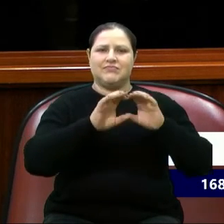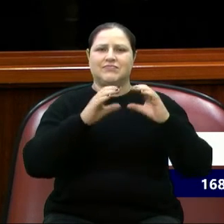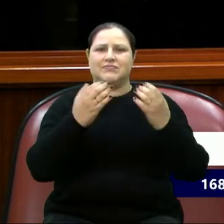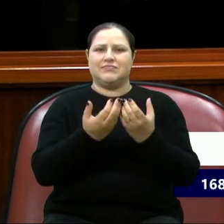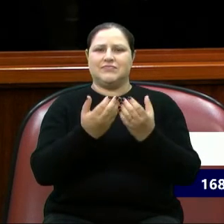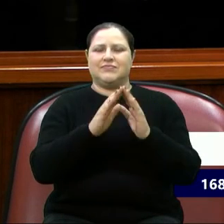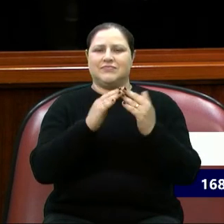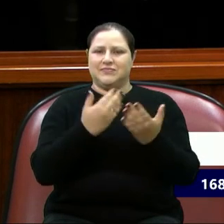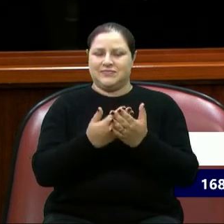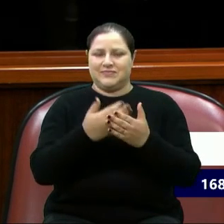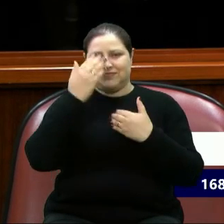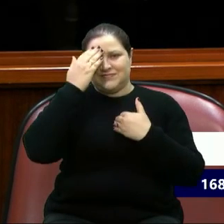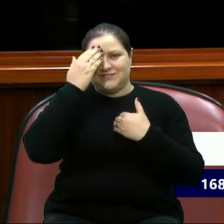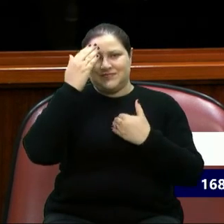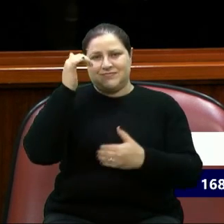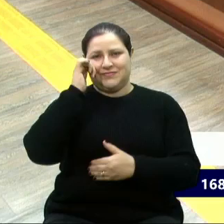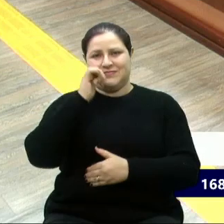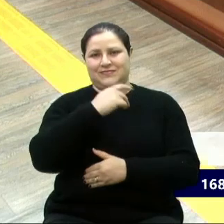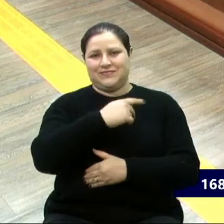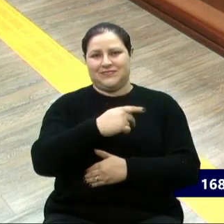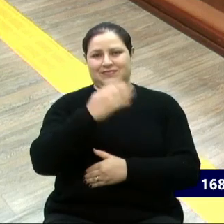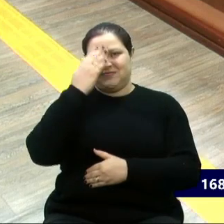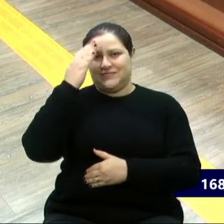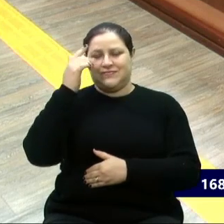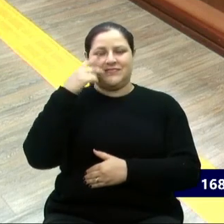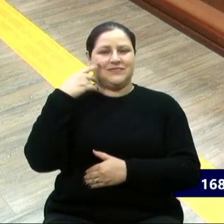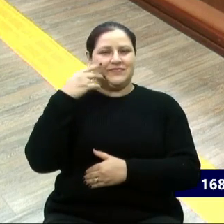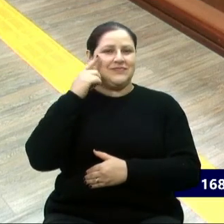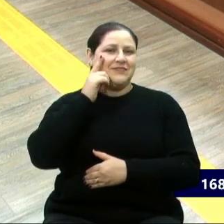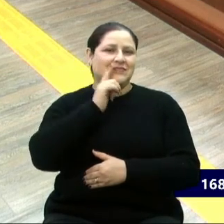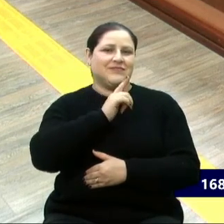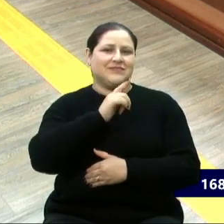senhora presidenta. Obrigada, vereador Lucas. Próximo, vereador Xuxa.